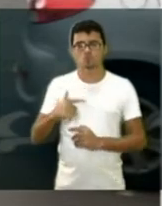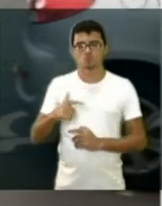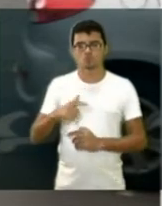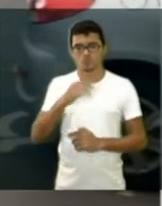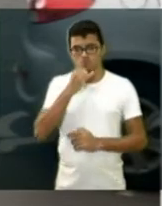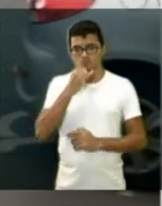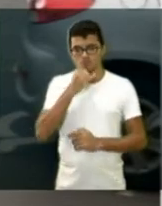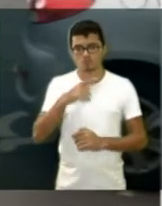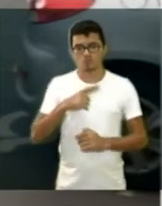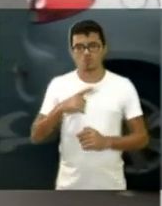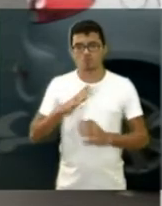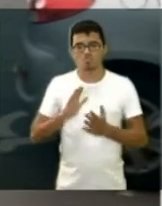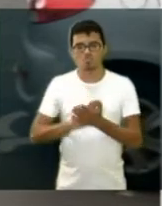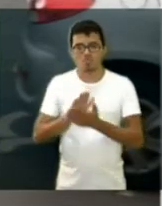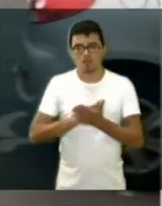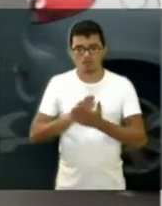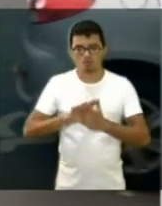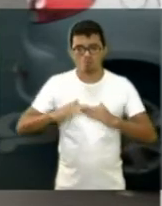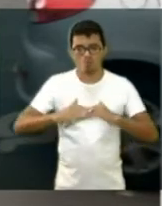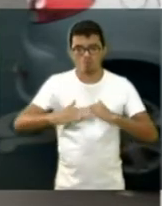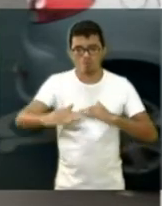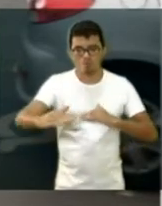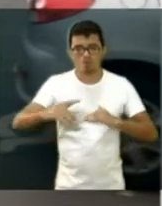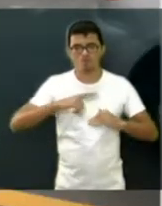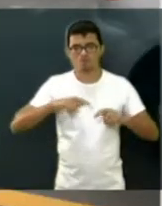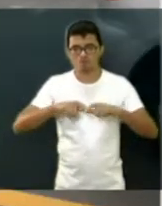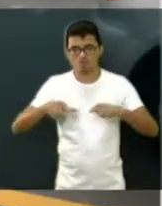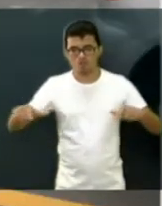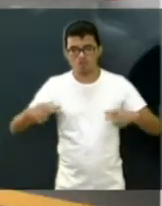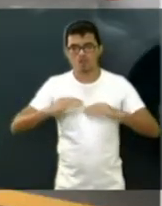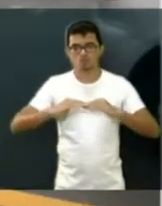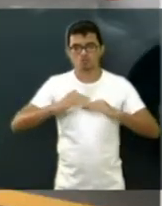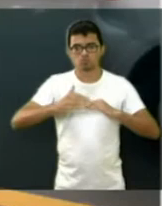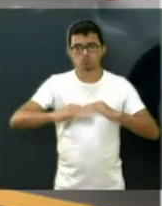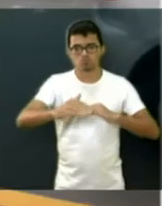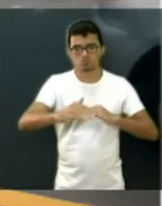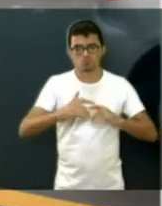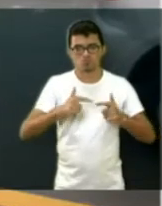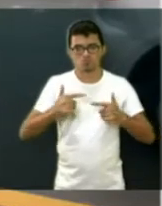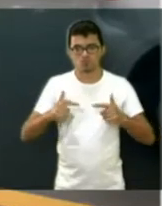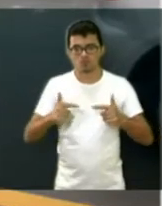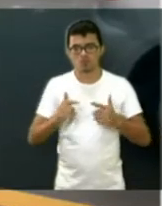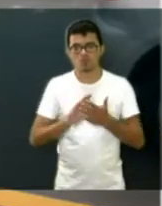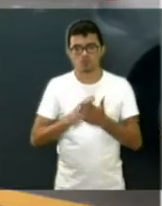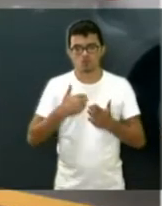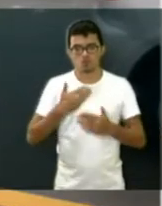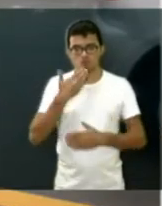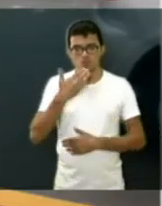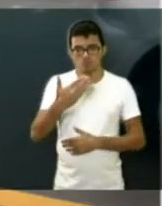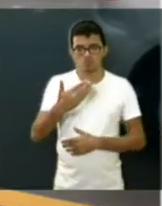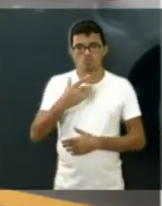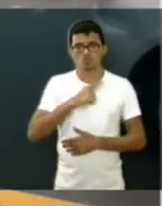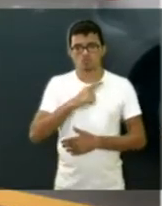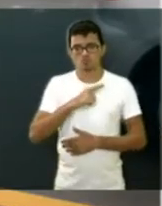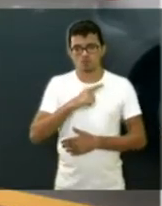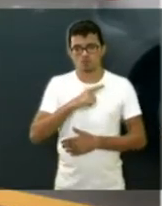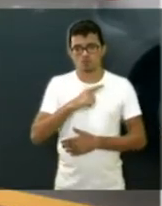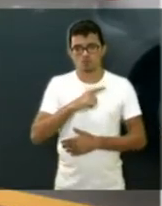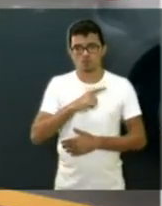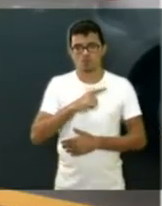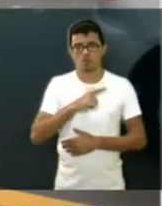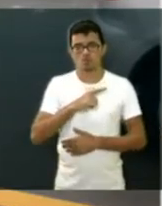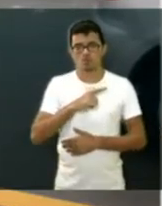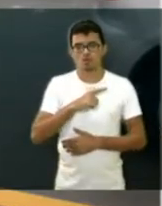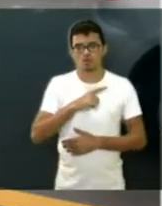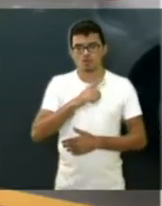tem faixa, e eu estou solicitando que coloque a faixa naquele local para inibir o acúmulo